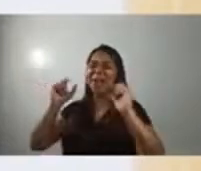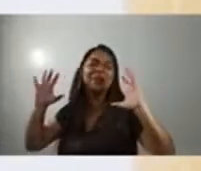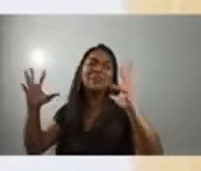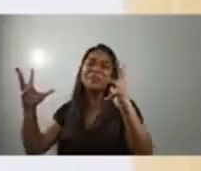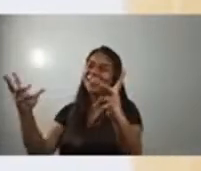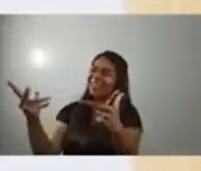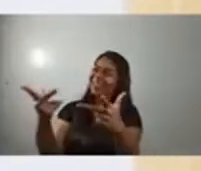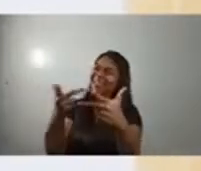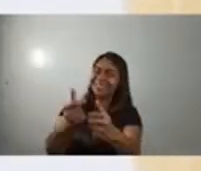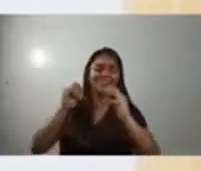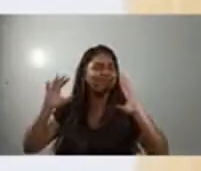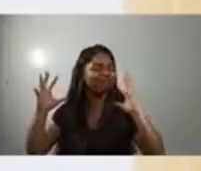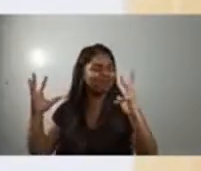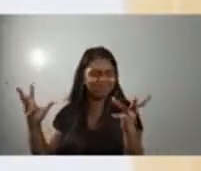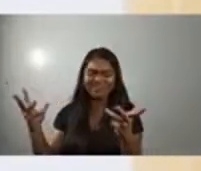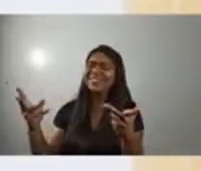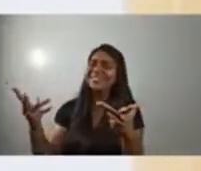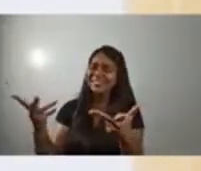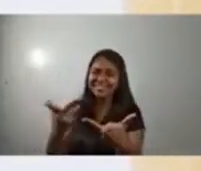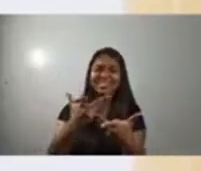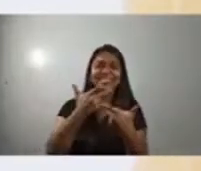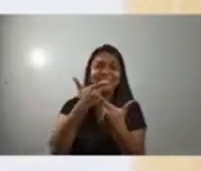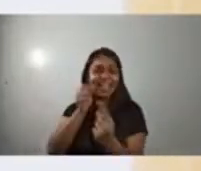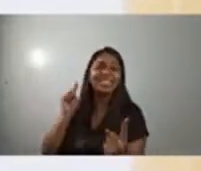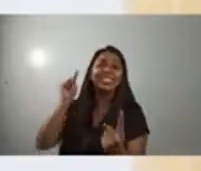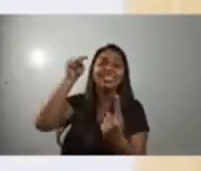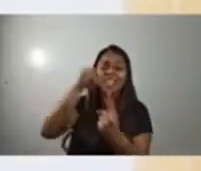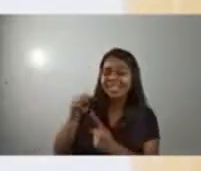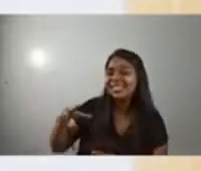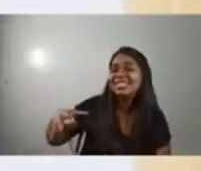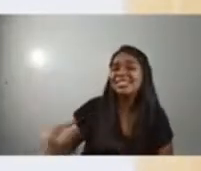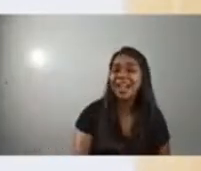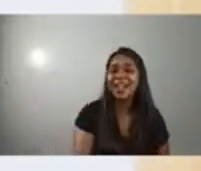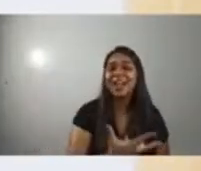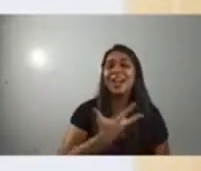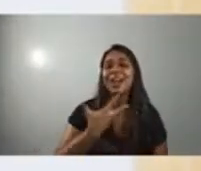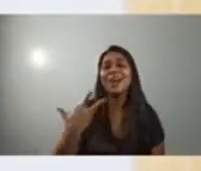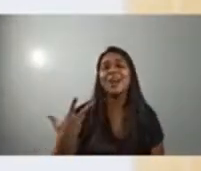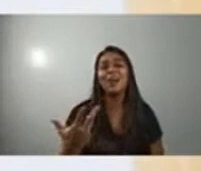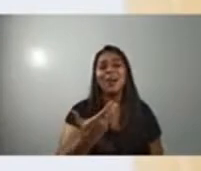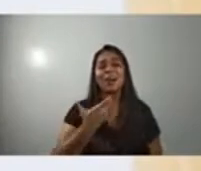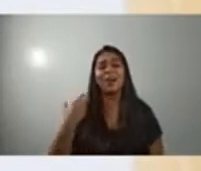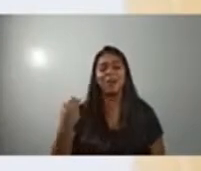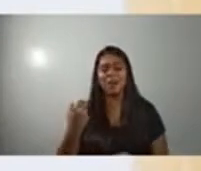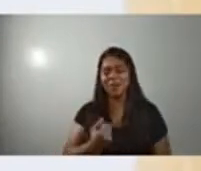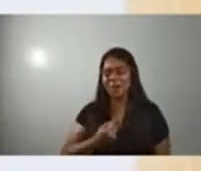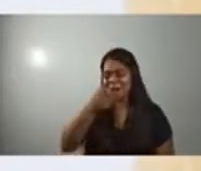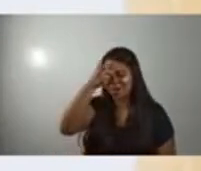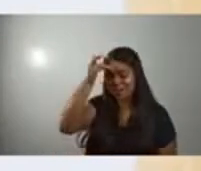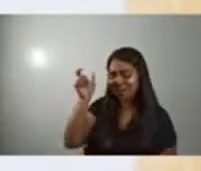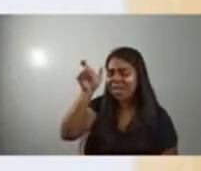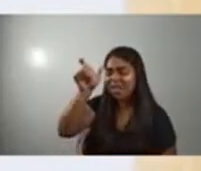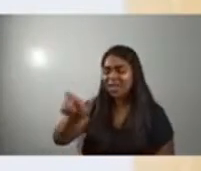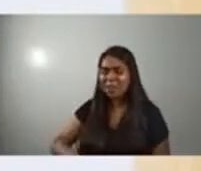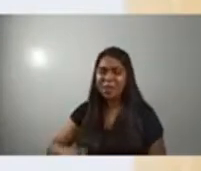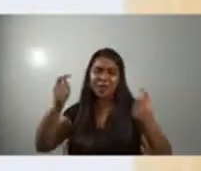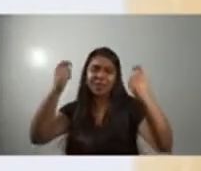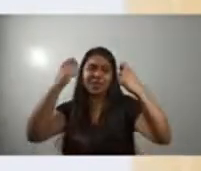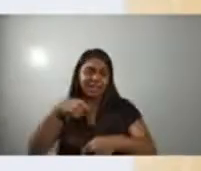tremendo Aleluia, Ele entra É